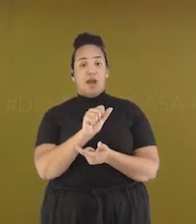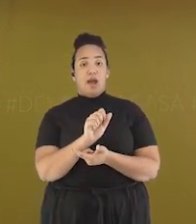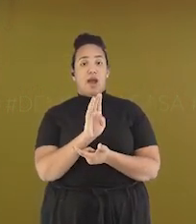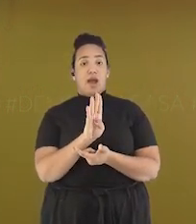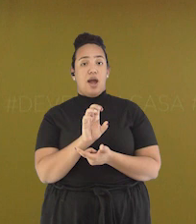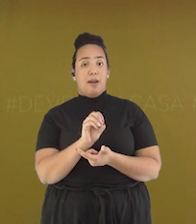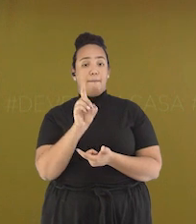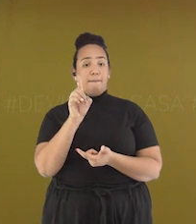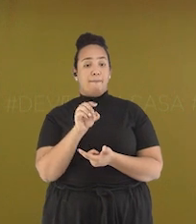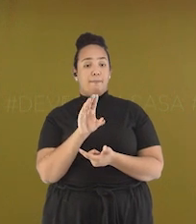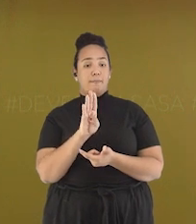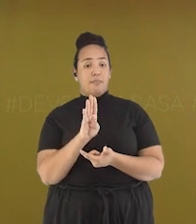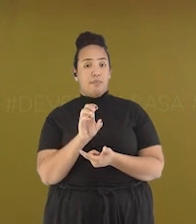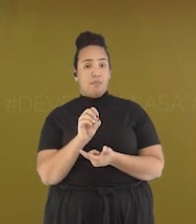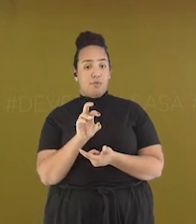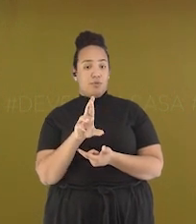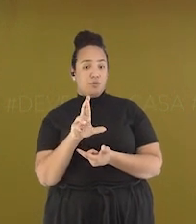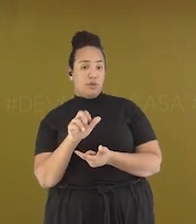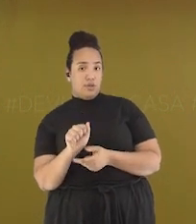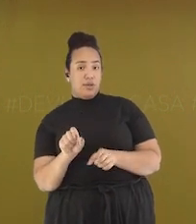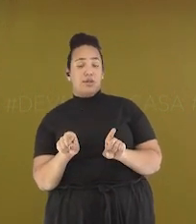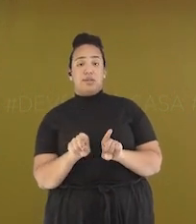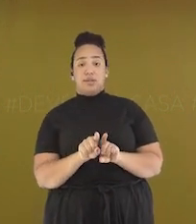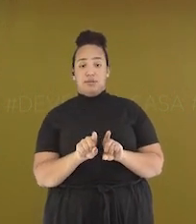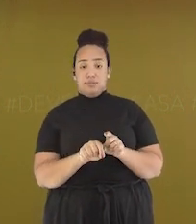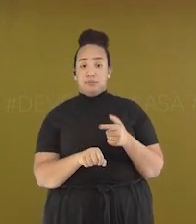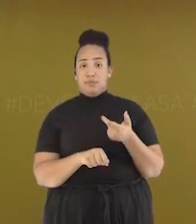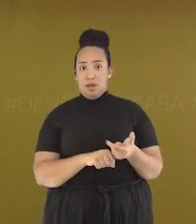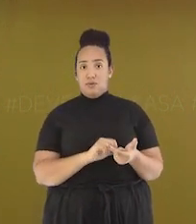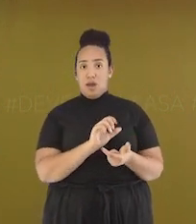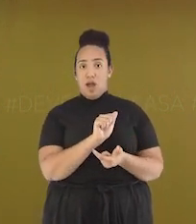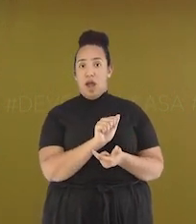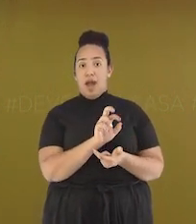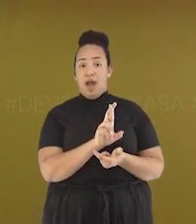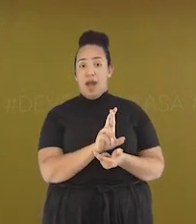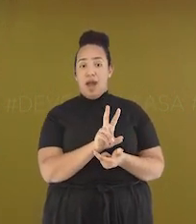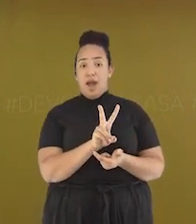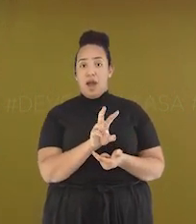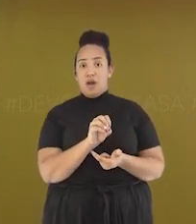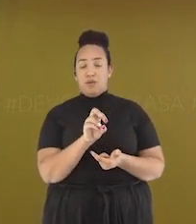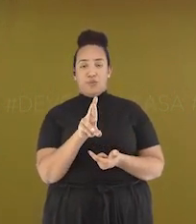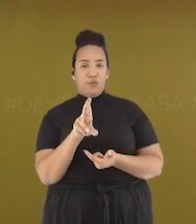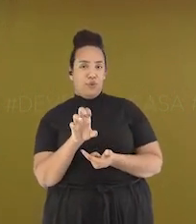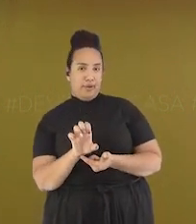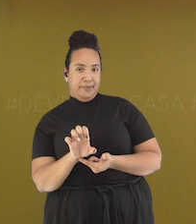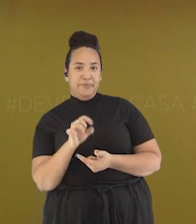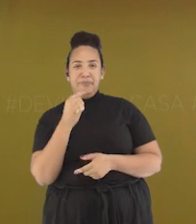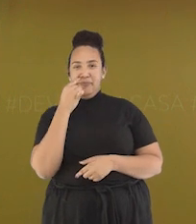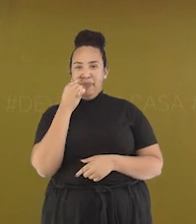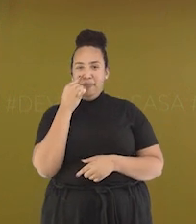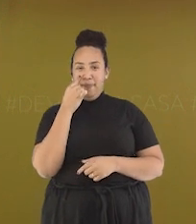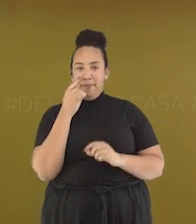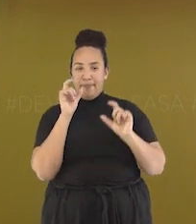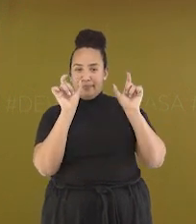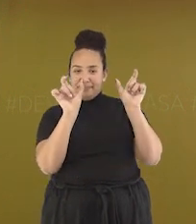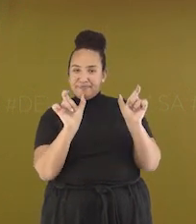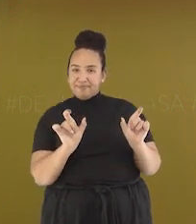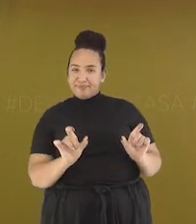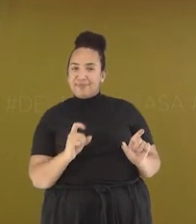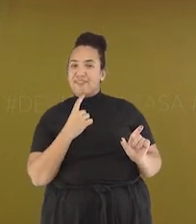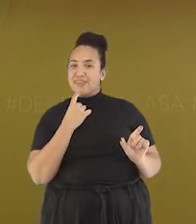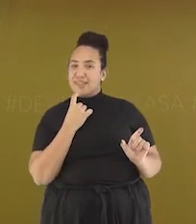árvore Então percebam que todas as sílabas tônicas Aparecem na antepenúltima sílaba